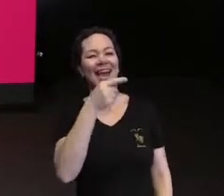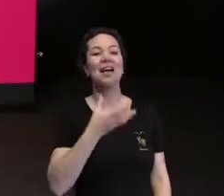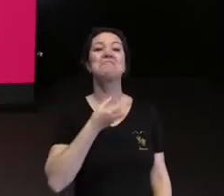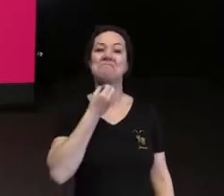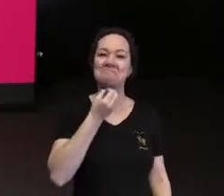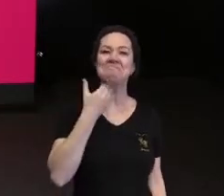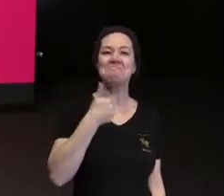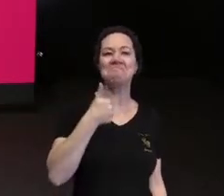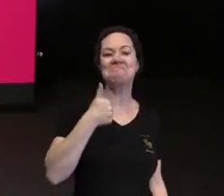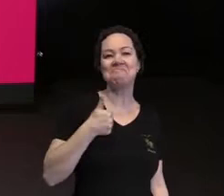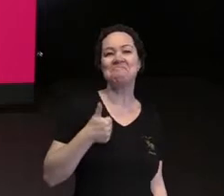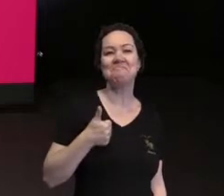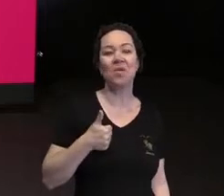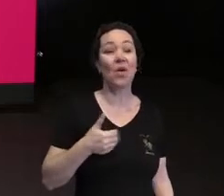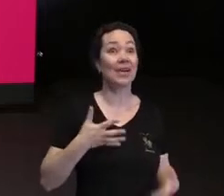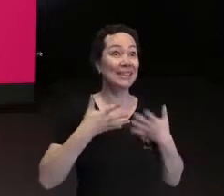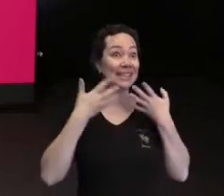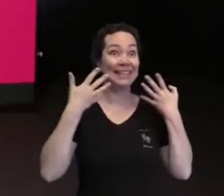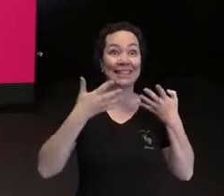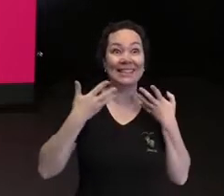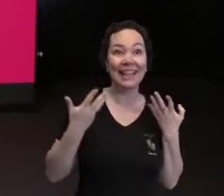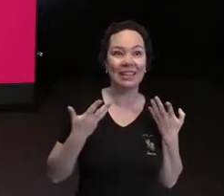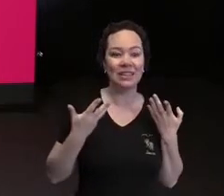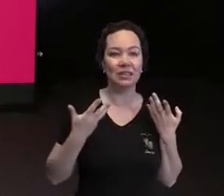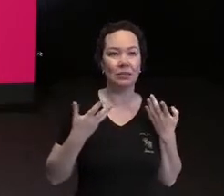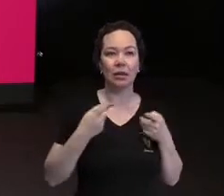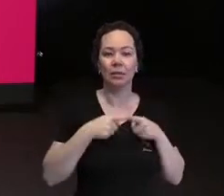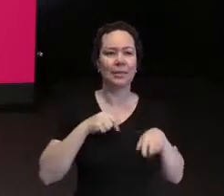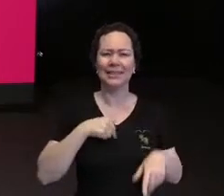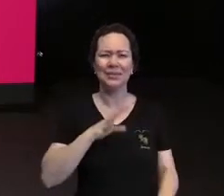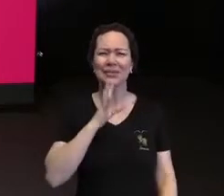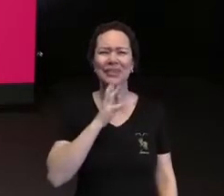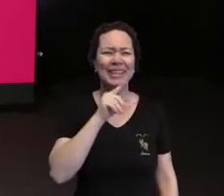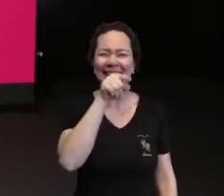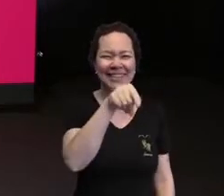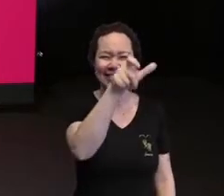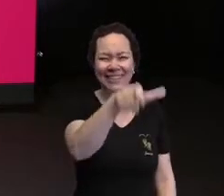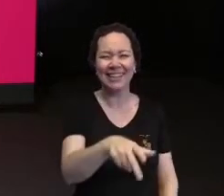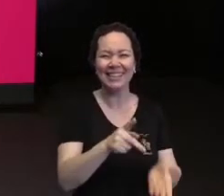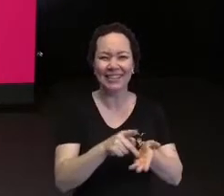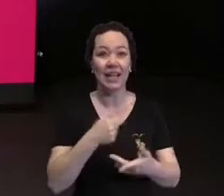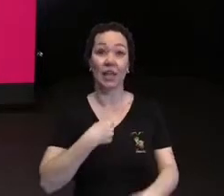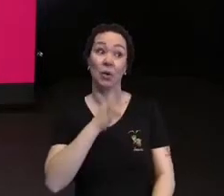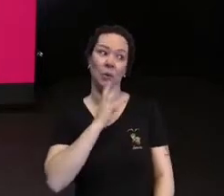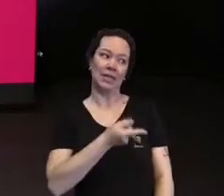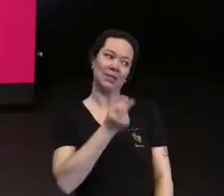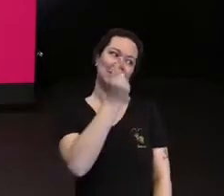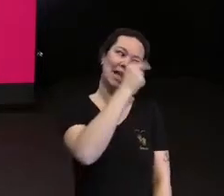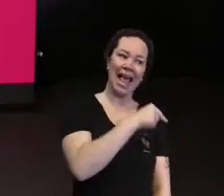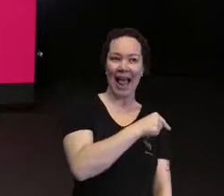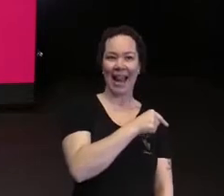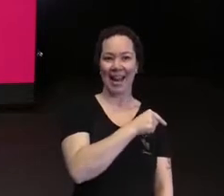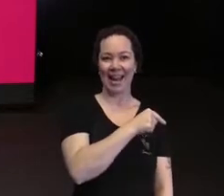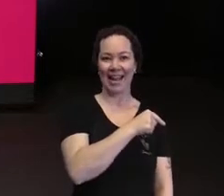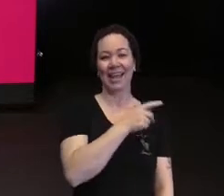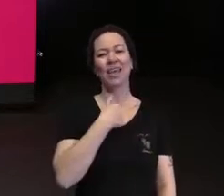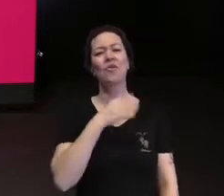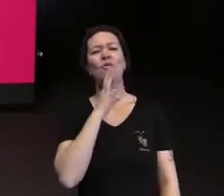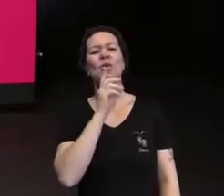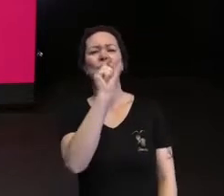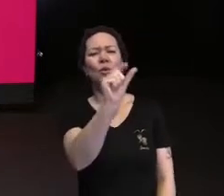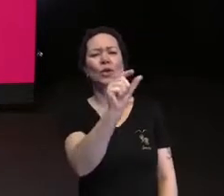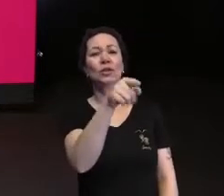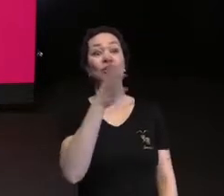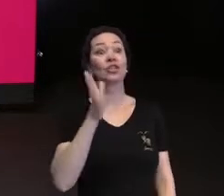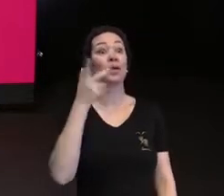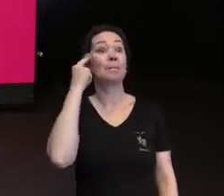de bom, super simpática, e a gente nem tem tanto conhecimento sobre ela assim. A gente conhece um pouquinho dela e já acha que ela é